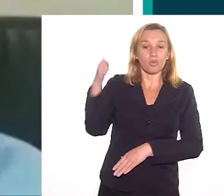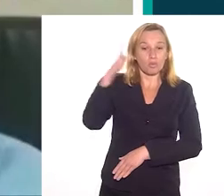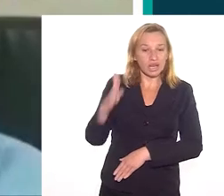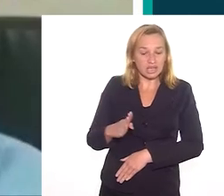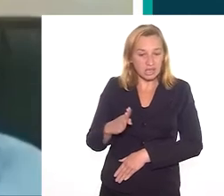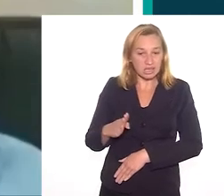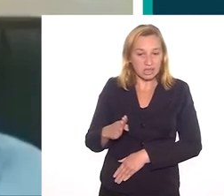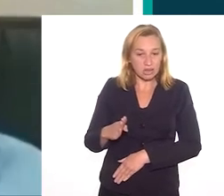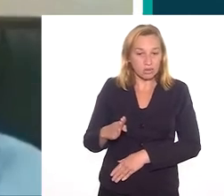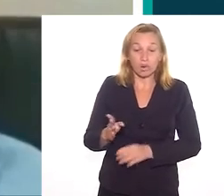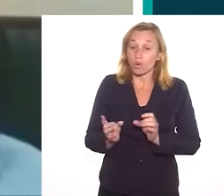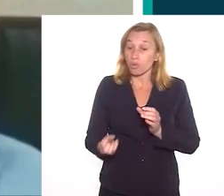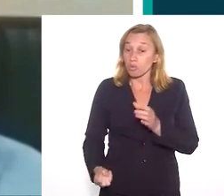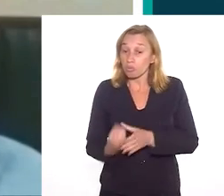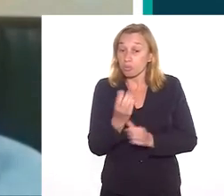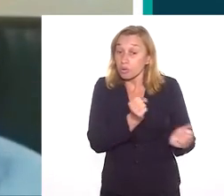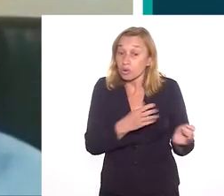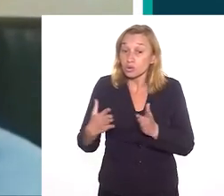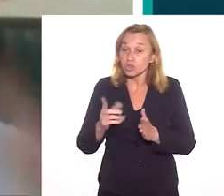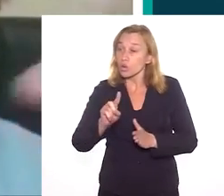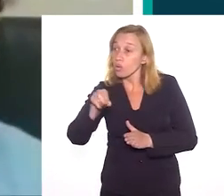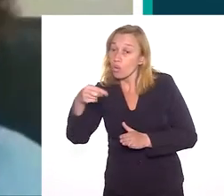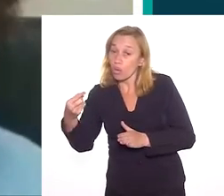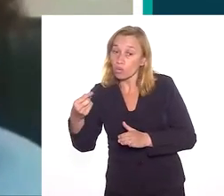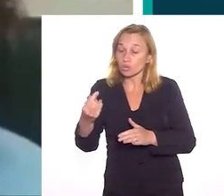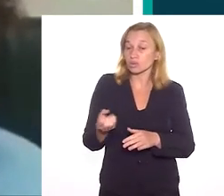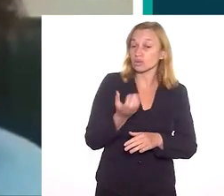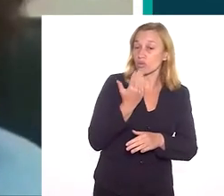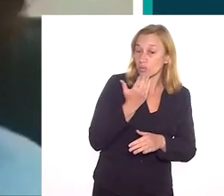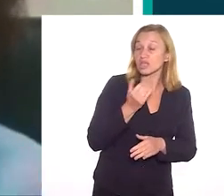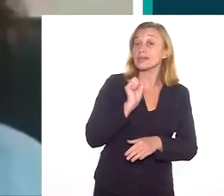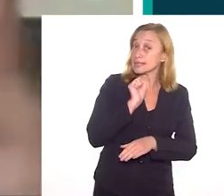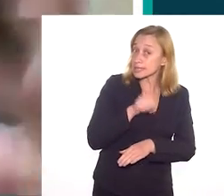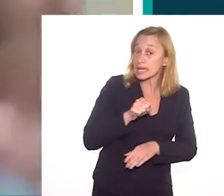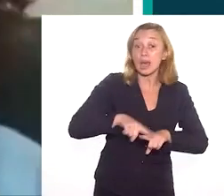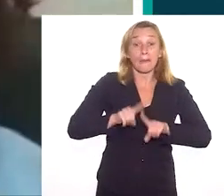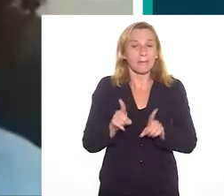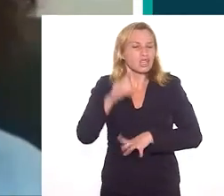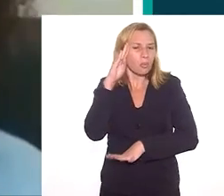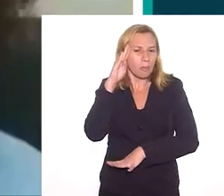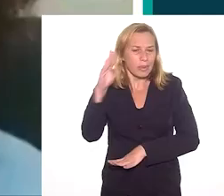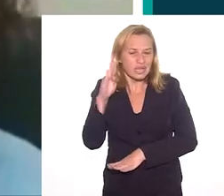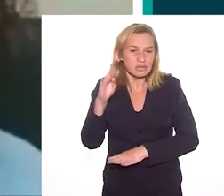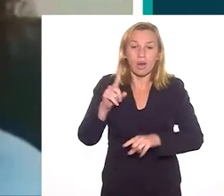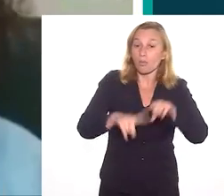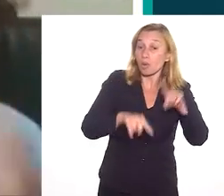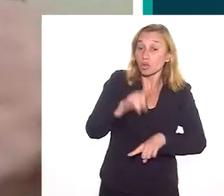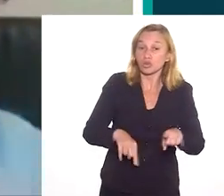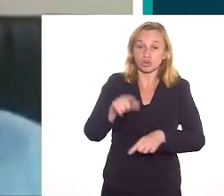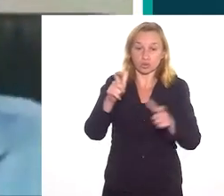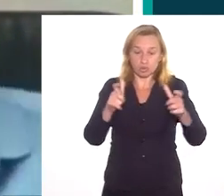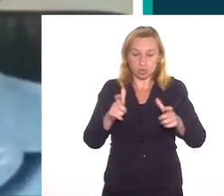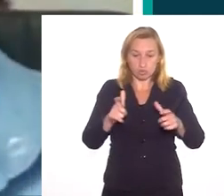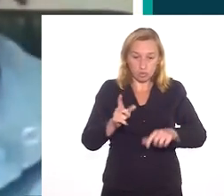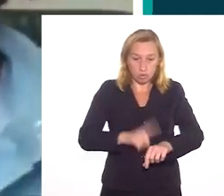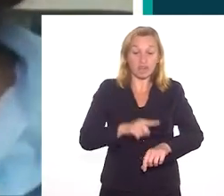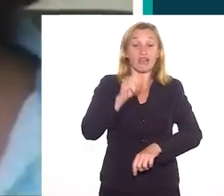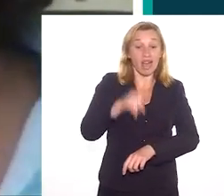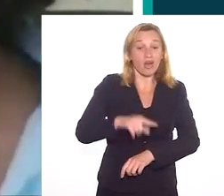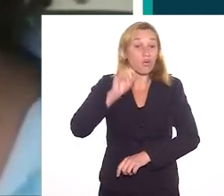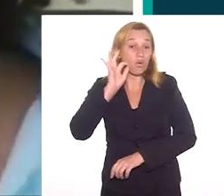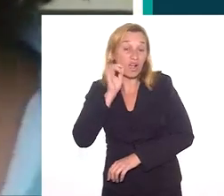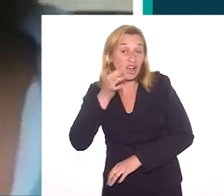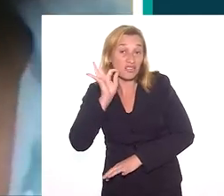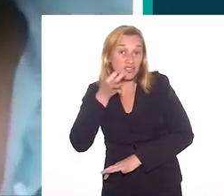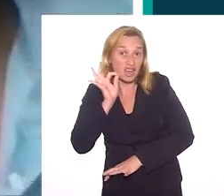Brasil, o Brasil ainda era monocultor, produzia outros elementos, outros alimentos, sim, produzia, mas o principal produto naquele